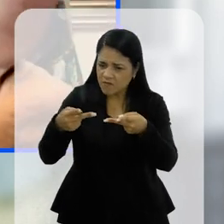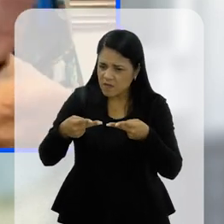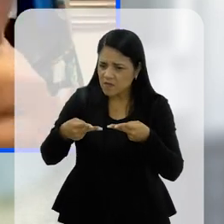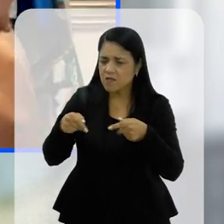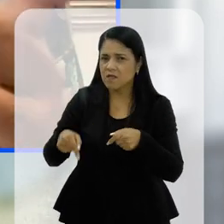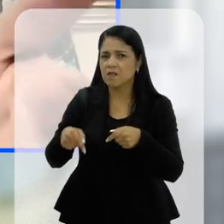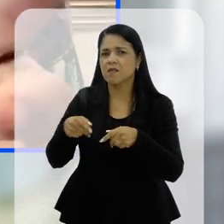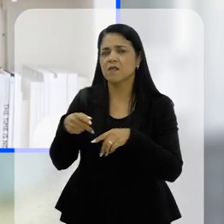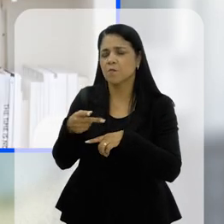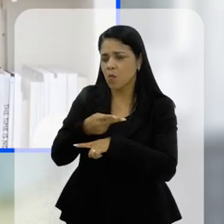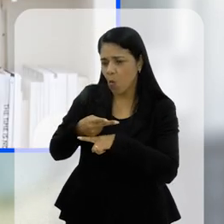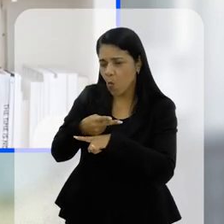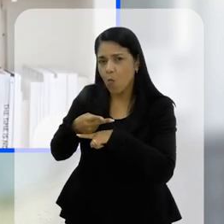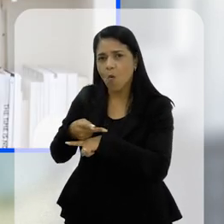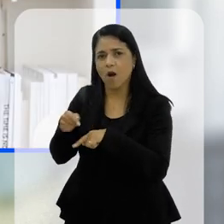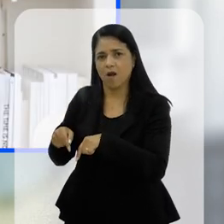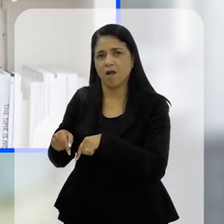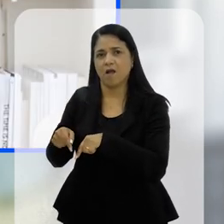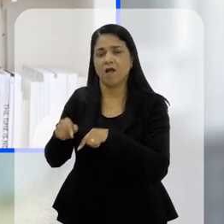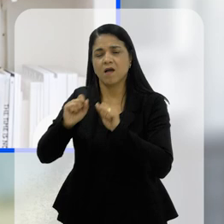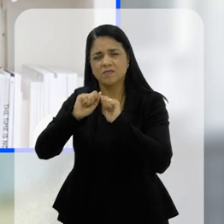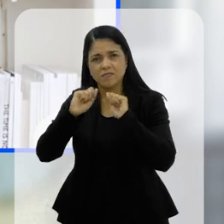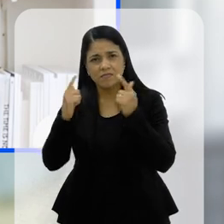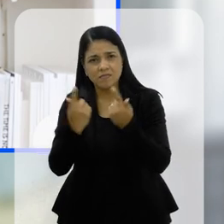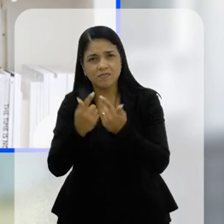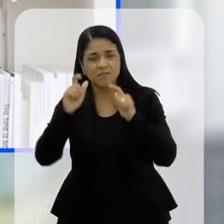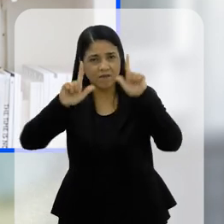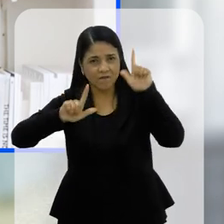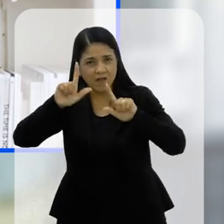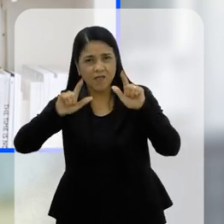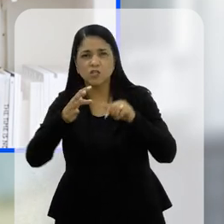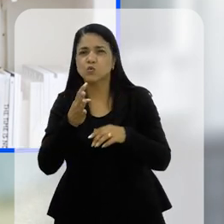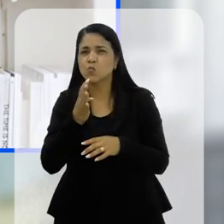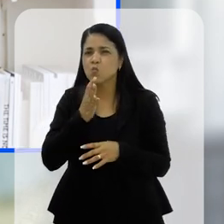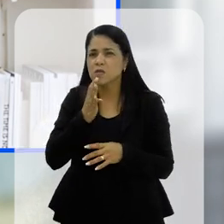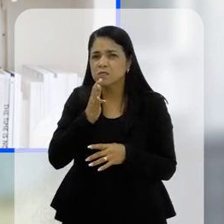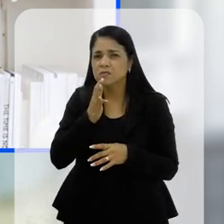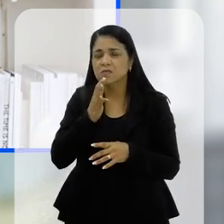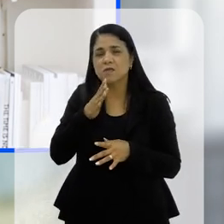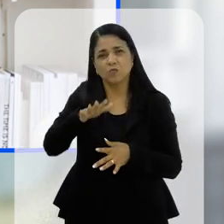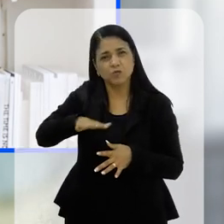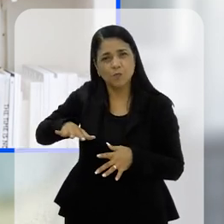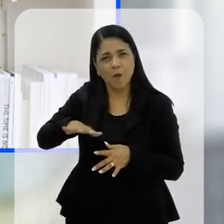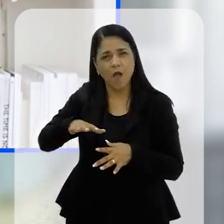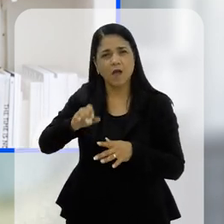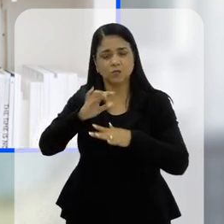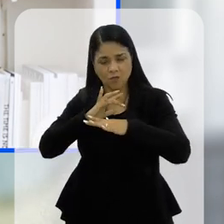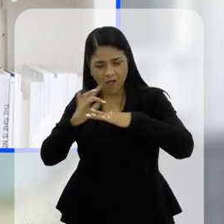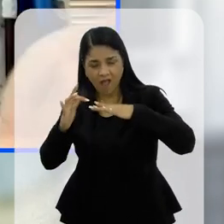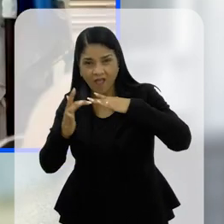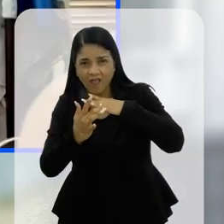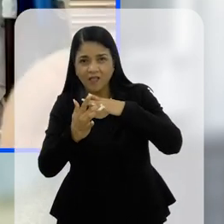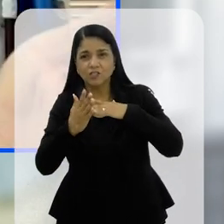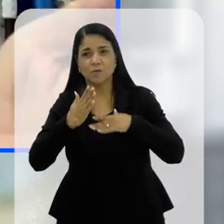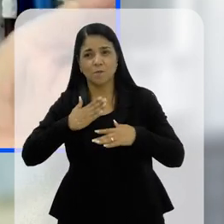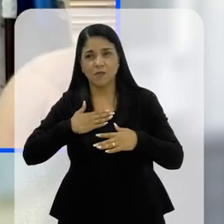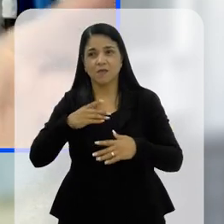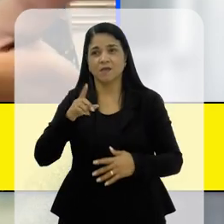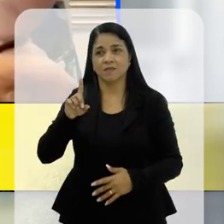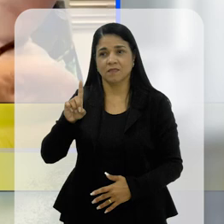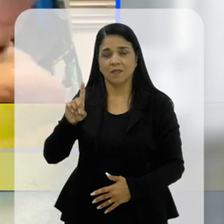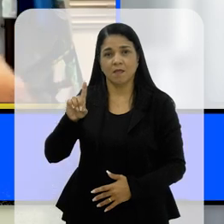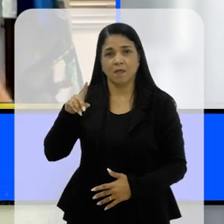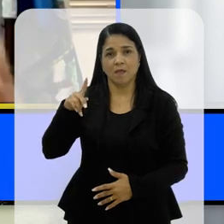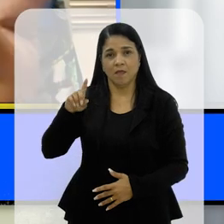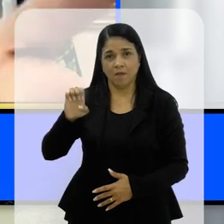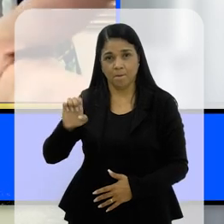direitinho, procurar, entrar também na TV Alérgica, conhecer, conhecer também a minha rede social DP